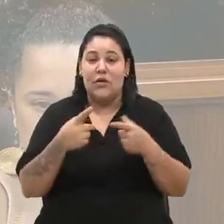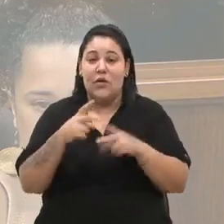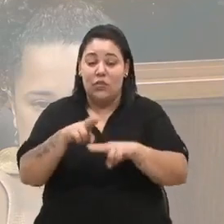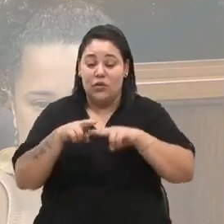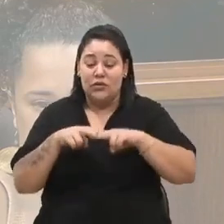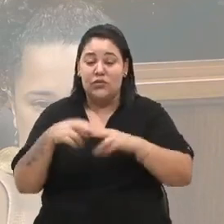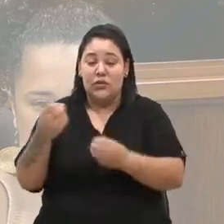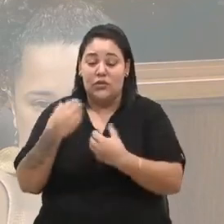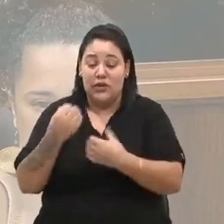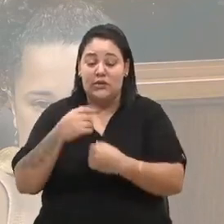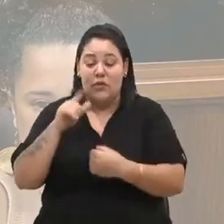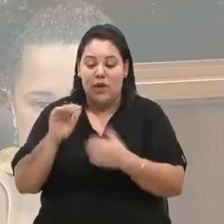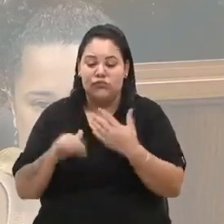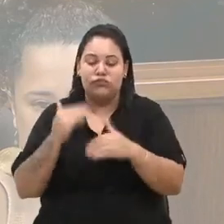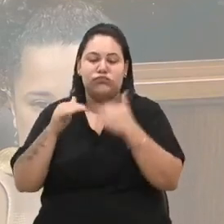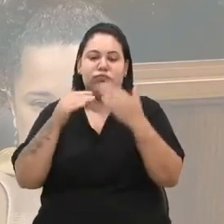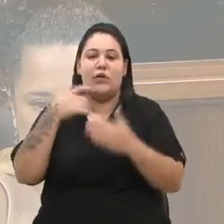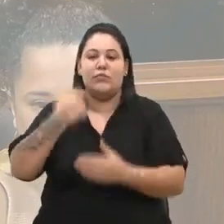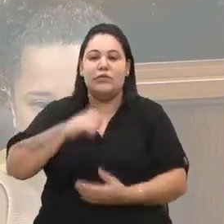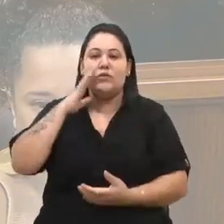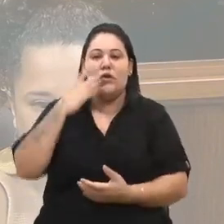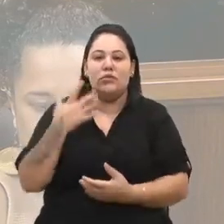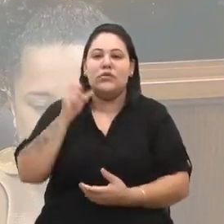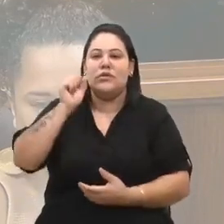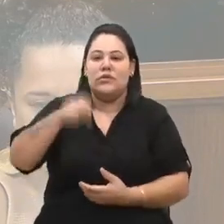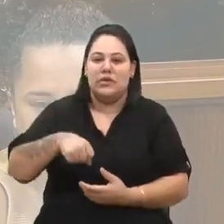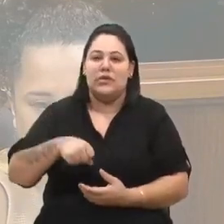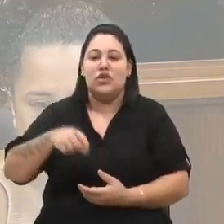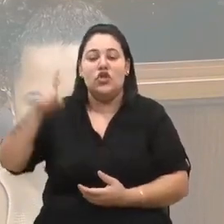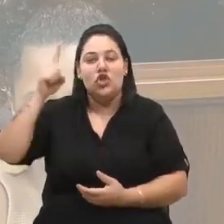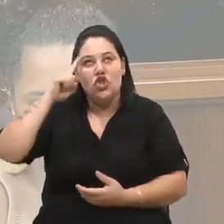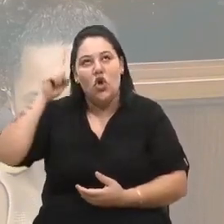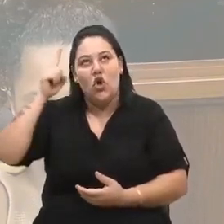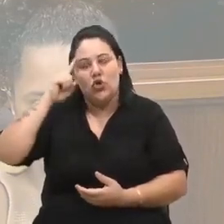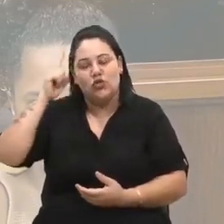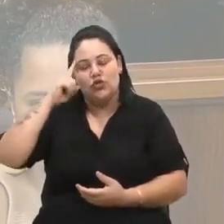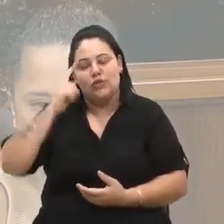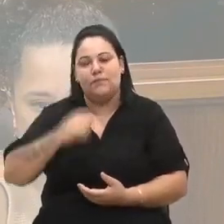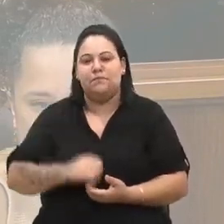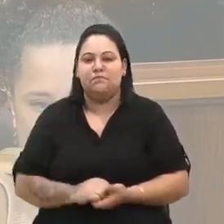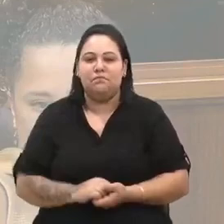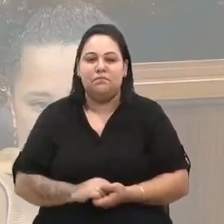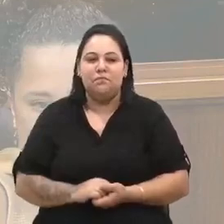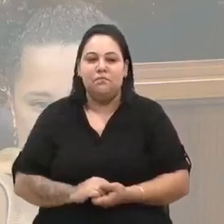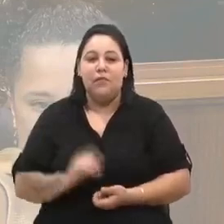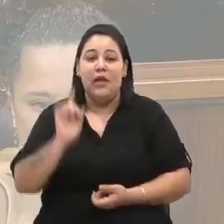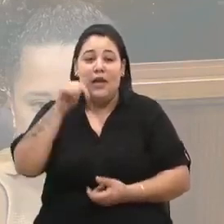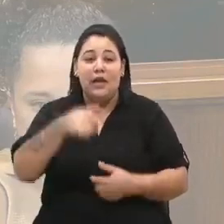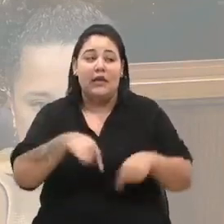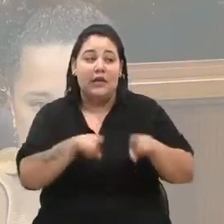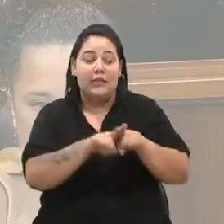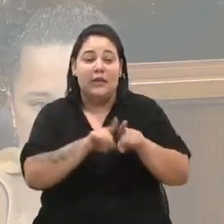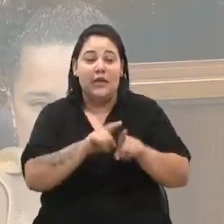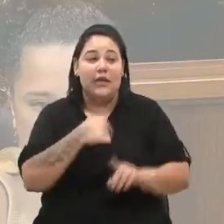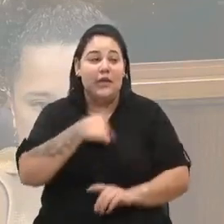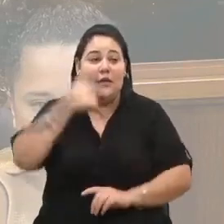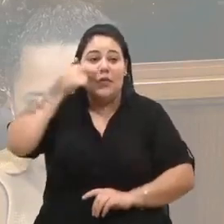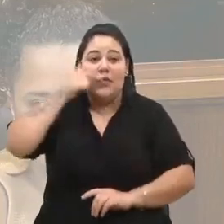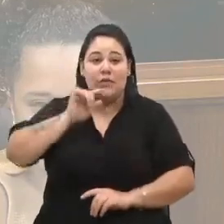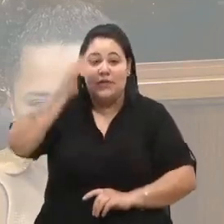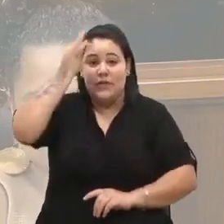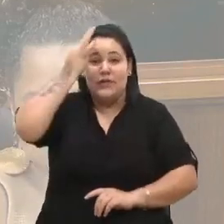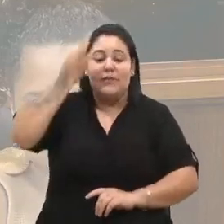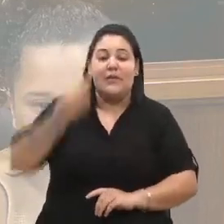acontecer cotidianamente nesse tema. Aqui, entendo que essa